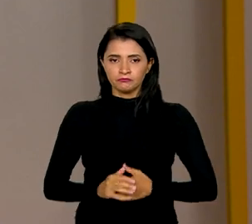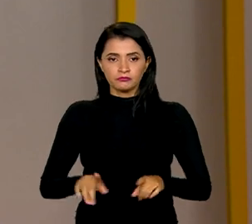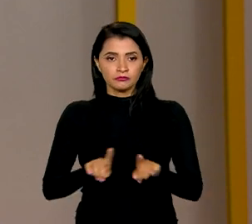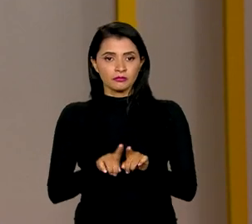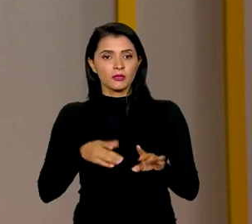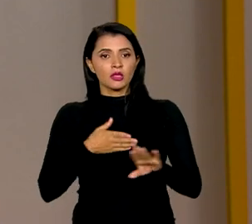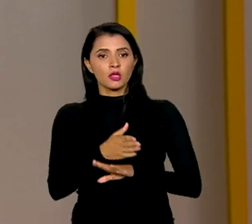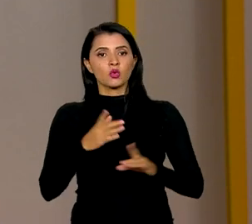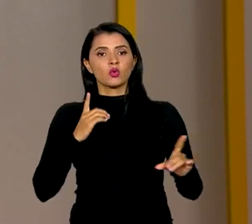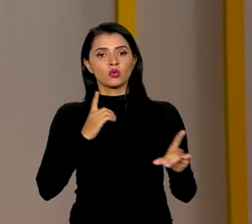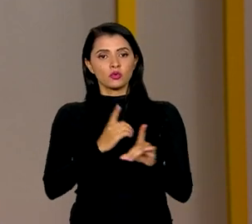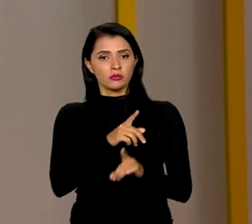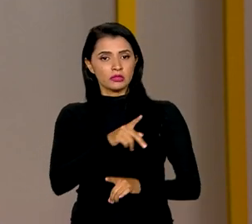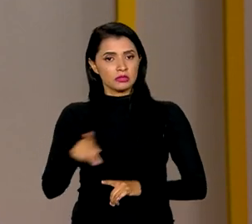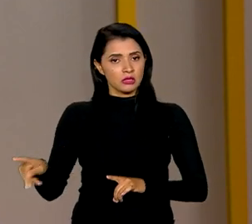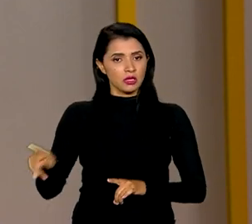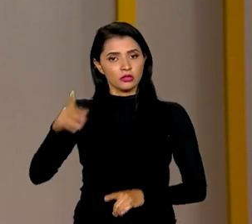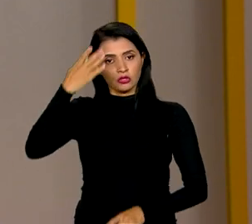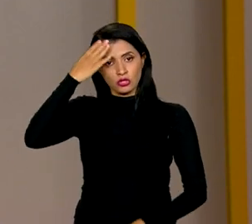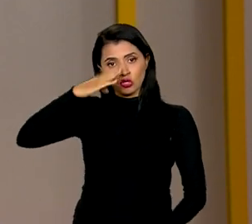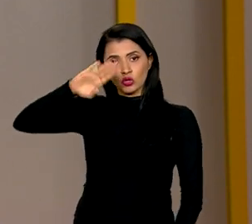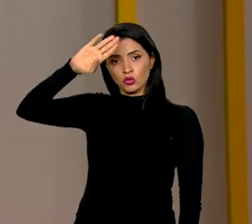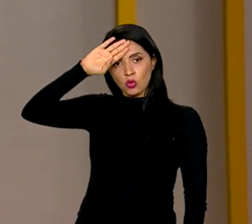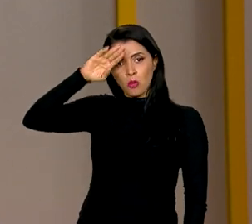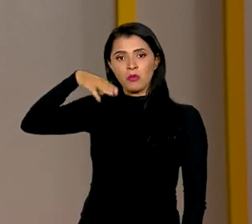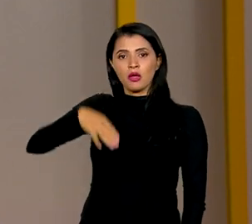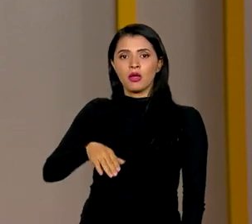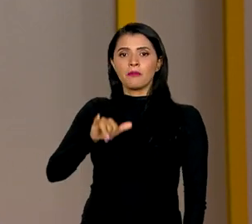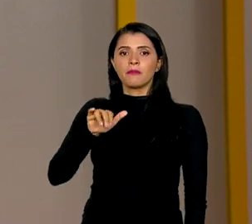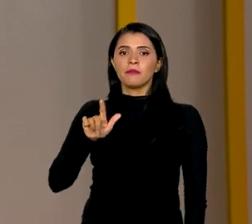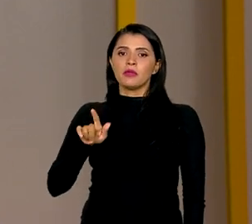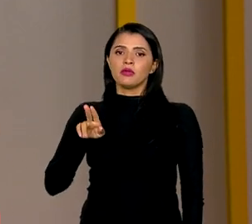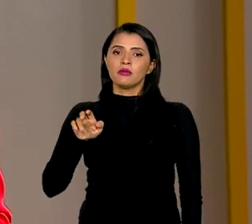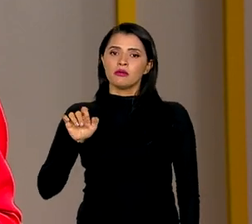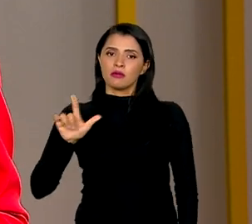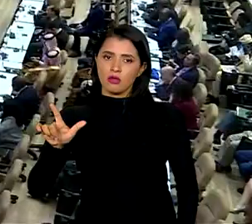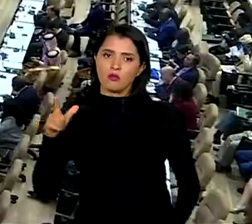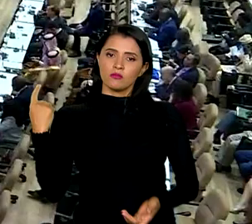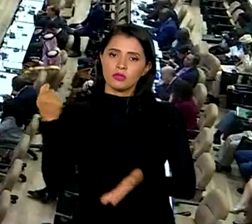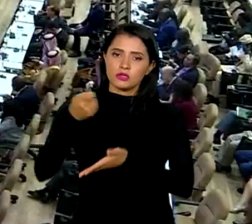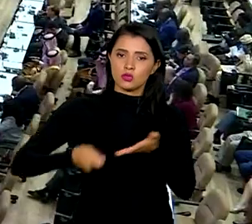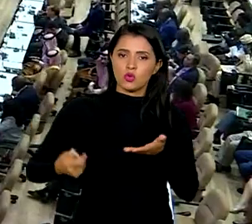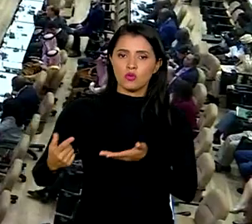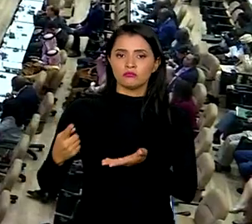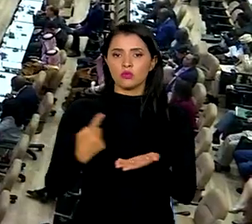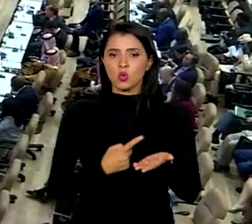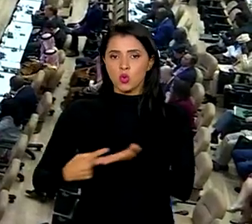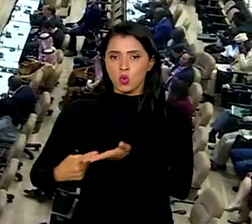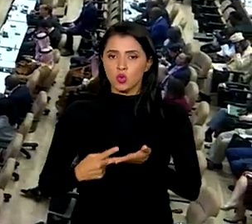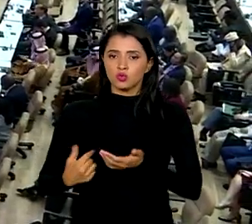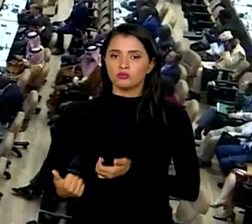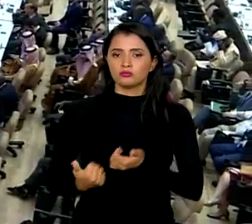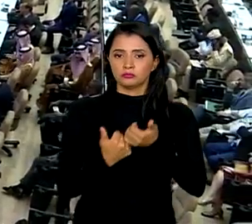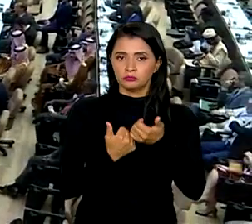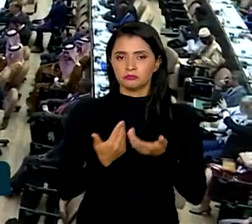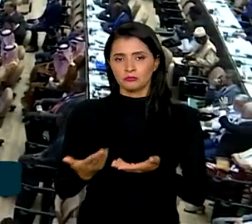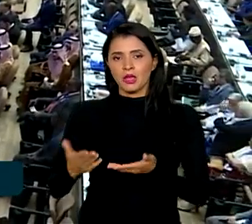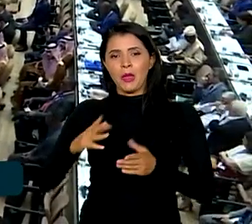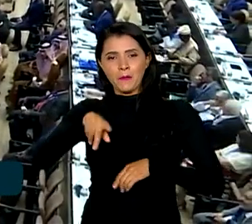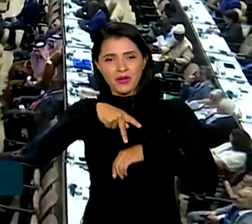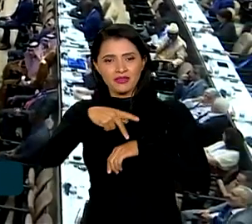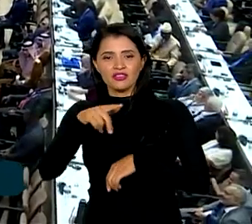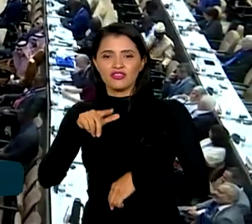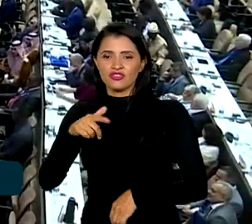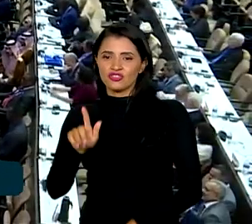presidente de Cuba, Miguel Díaz Canel, e assinou acordos de cooperação. Os países do G77